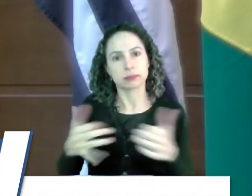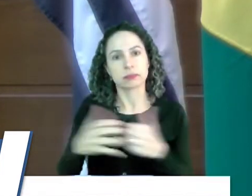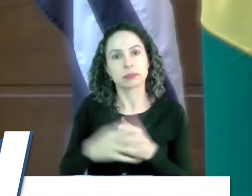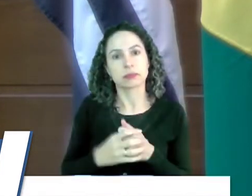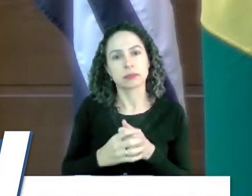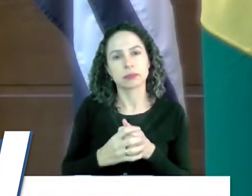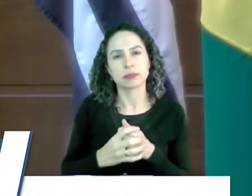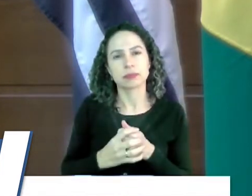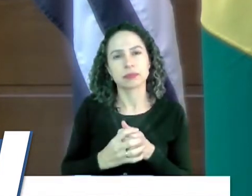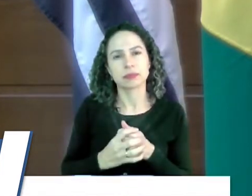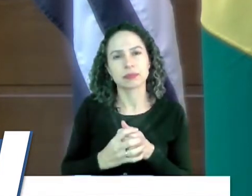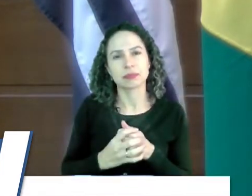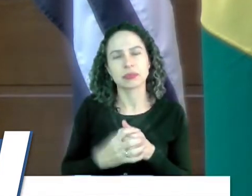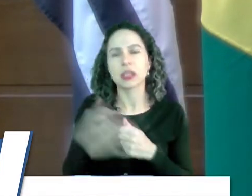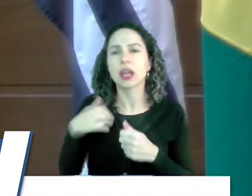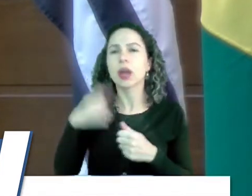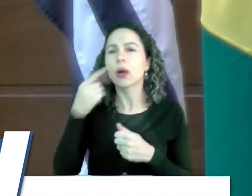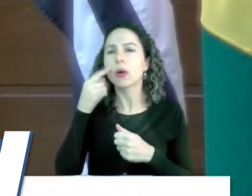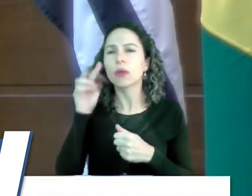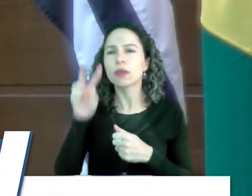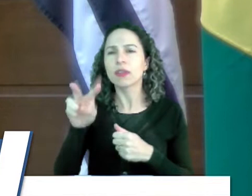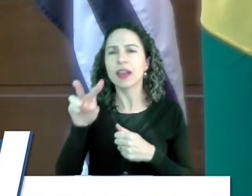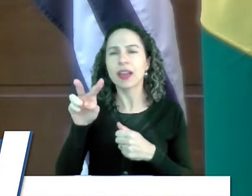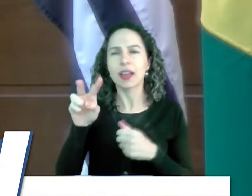eu estava assistindo o programa do Bazon essa semana,